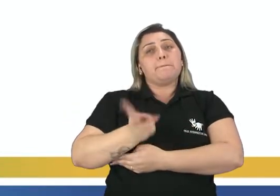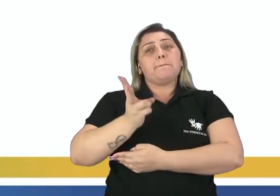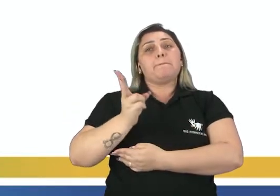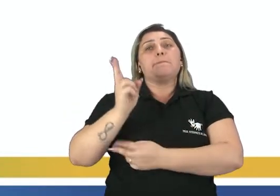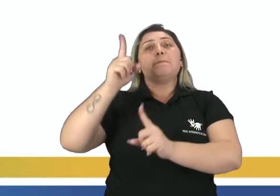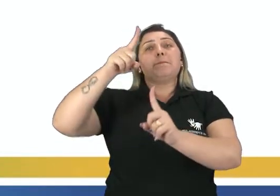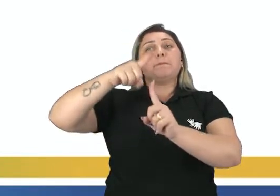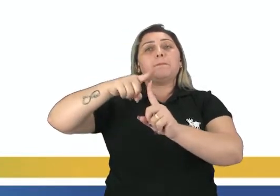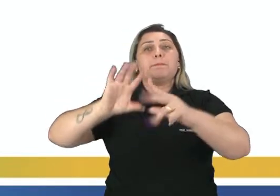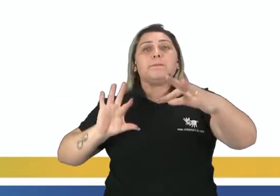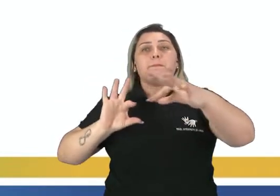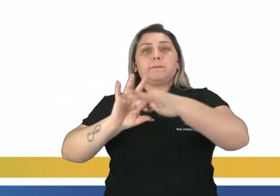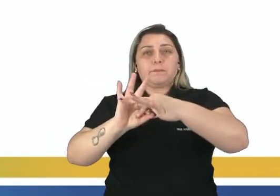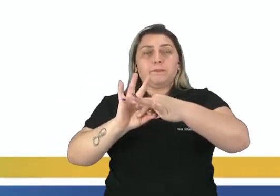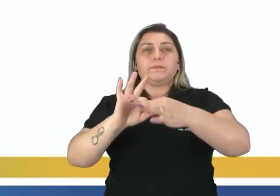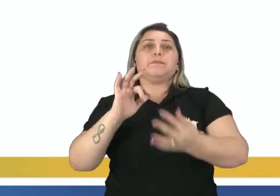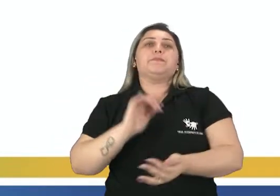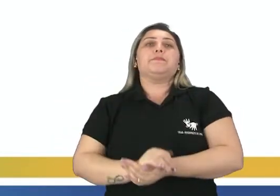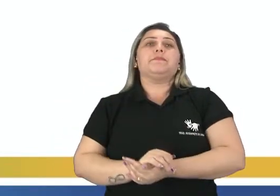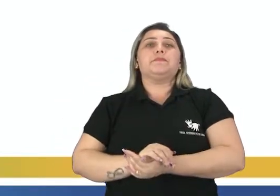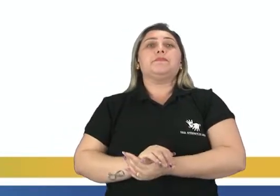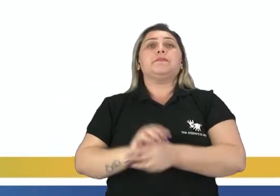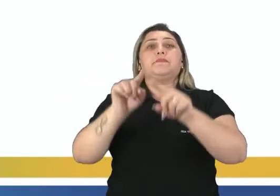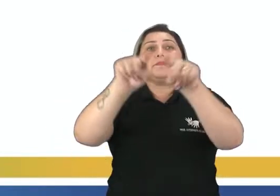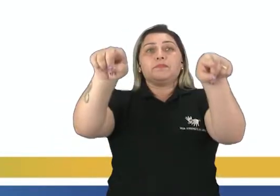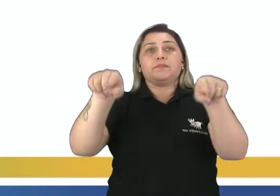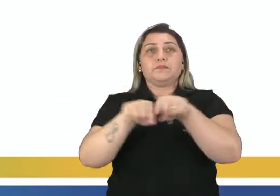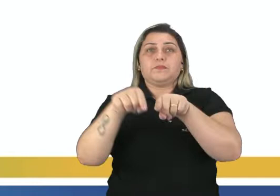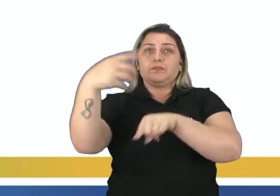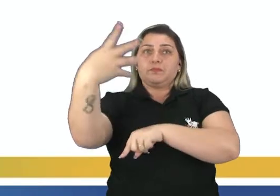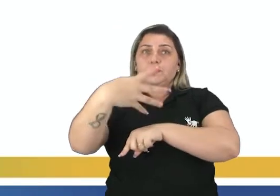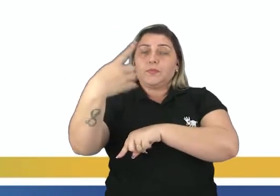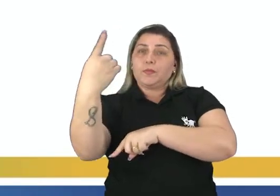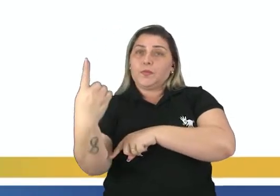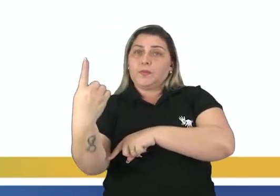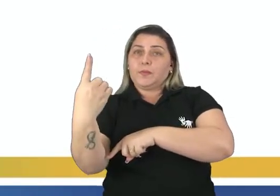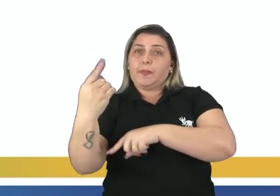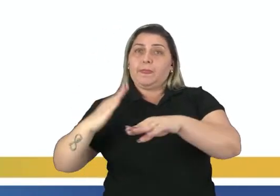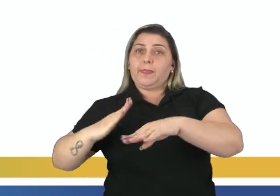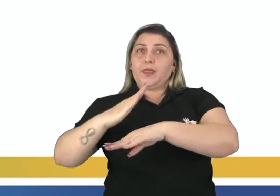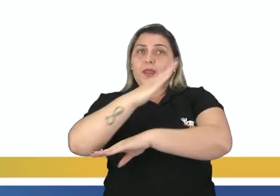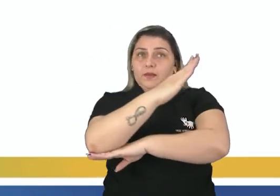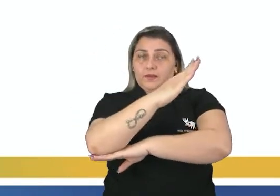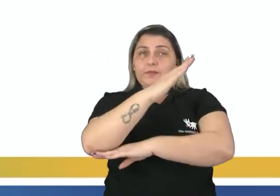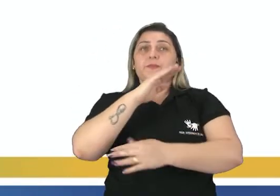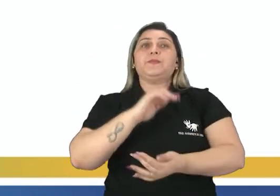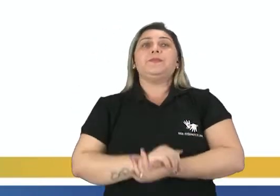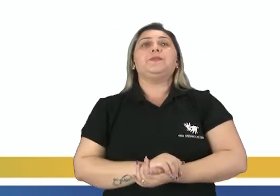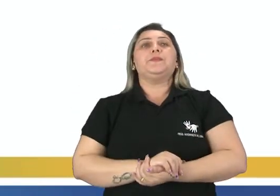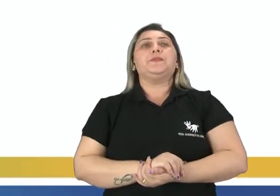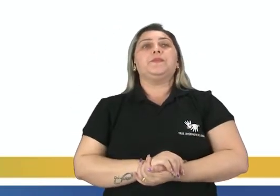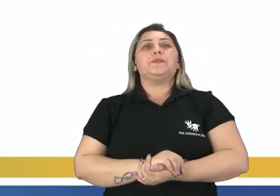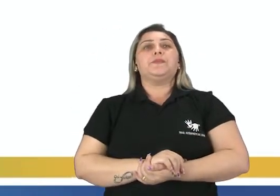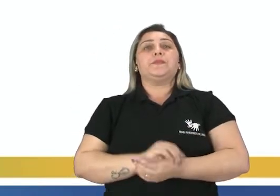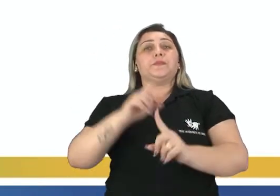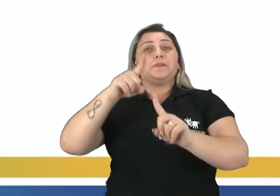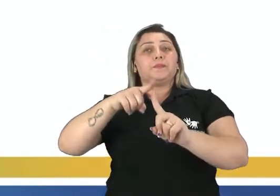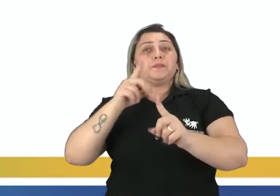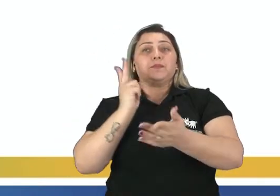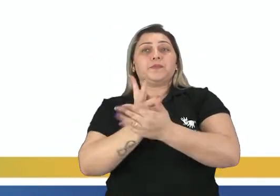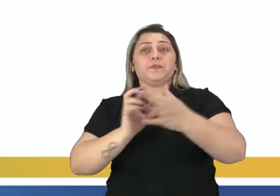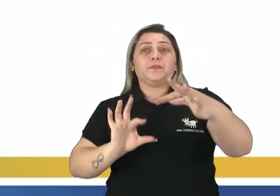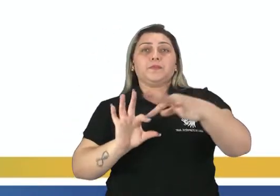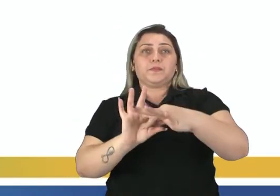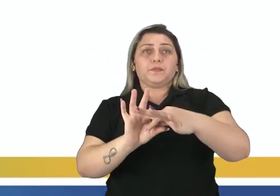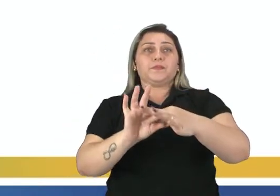Então no quadrado nós temos quatro lados e uma diagonal partindo de um mesmo vértice. No